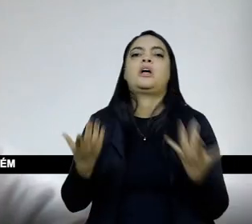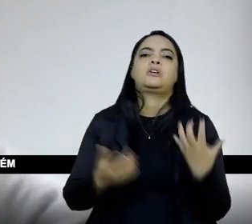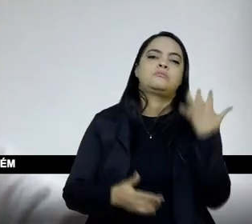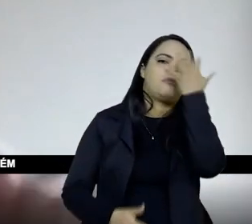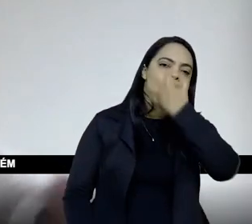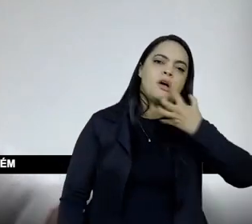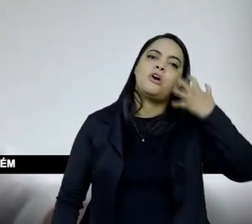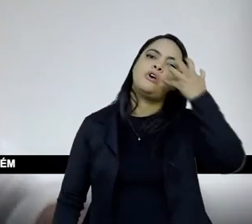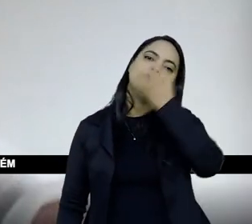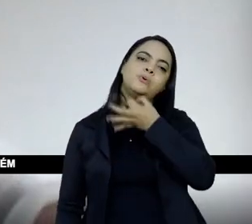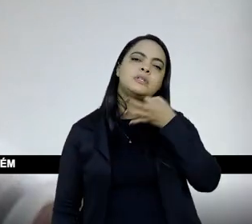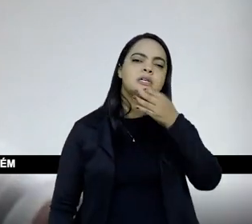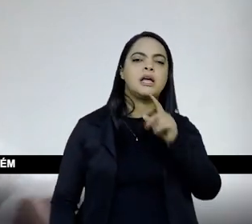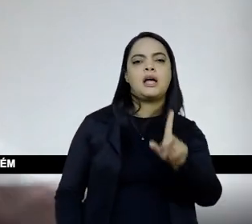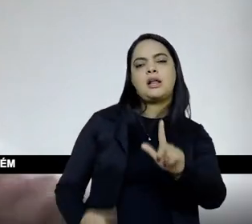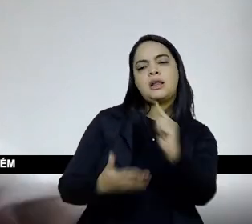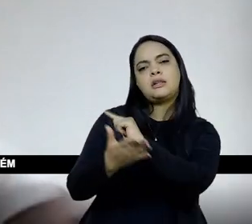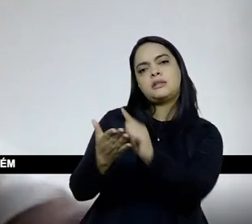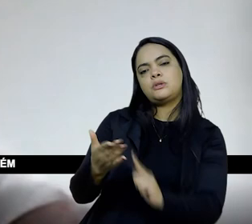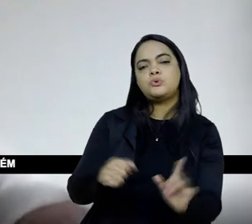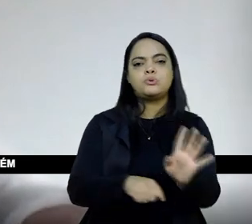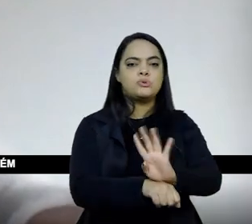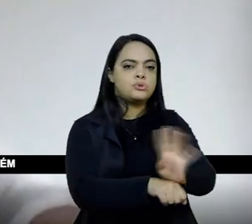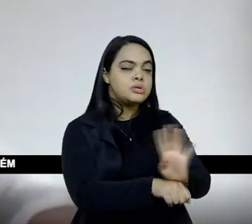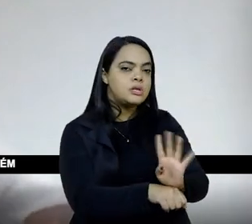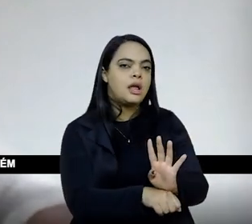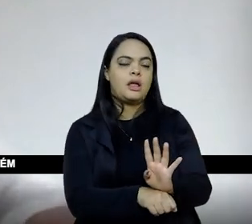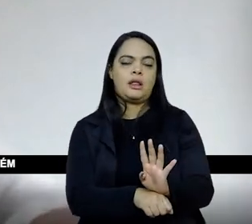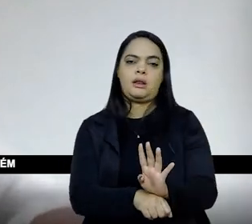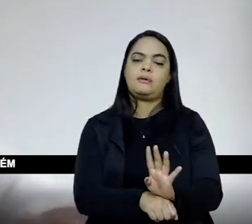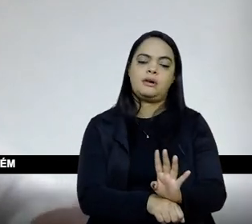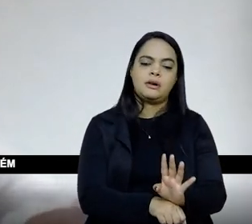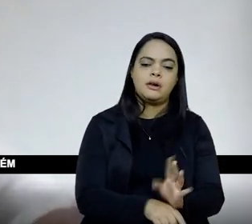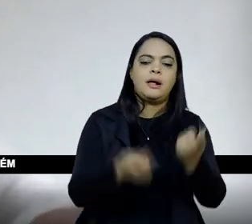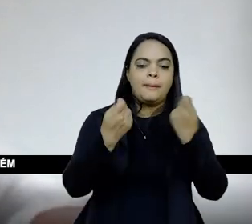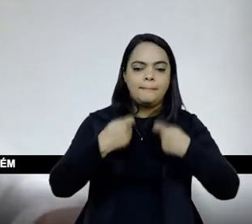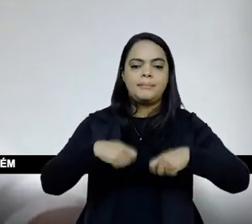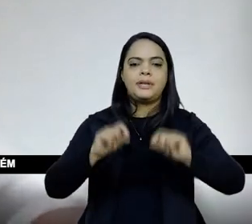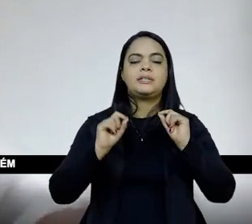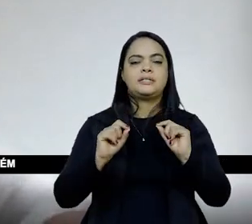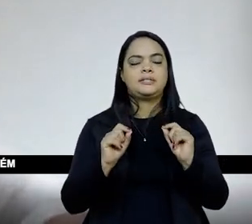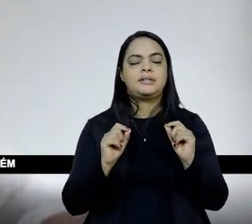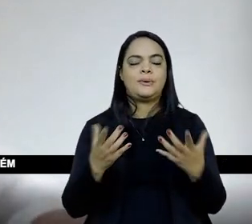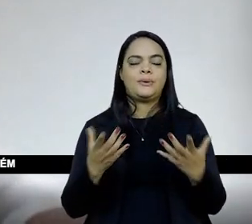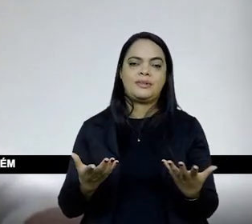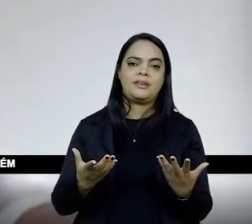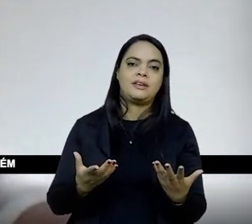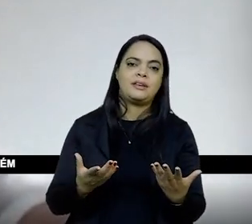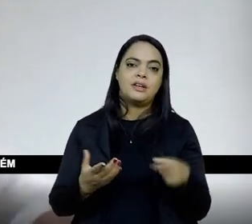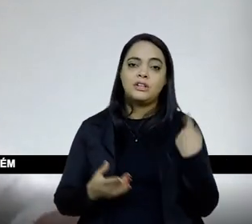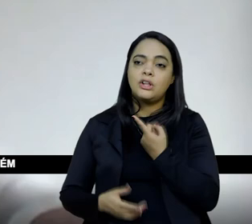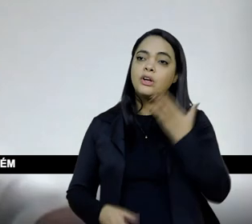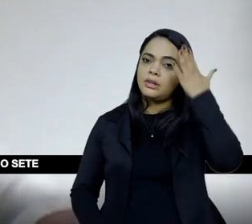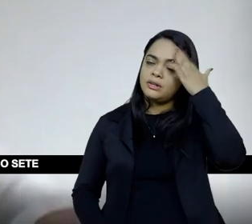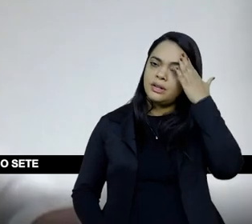música, literatura, cinema, não só deveria ser parte do nosso problema de entendimento,